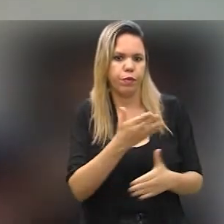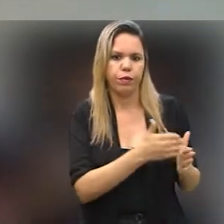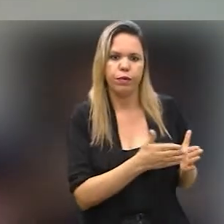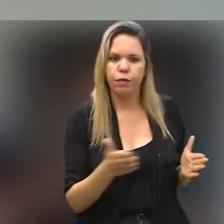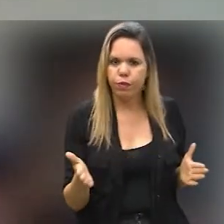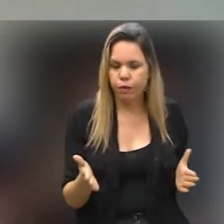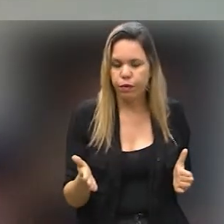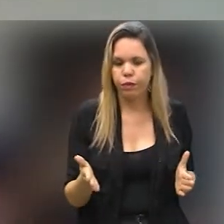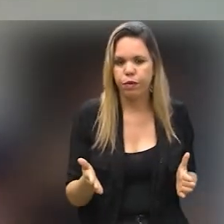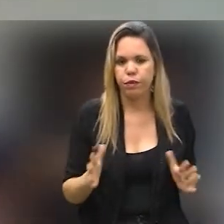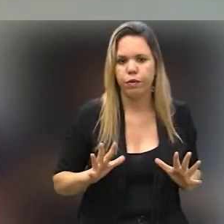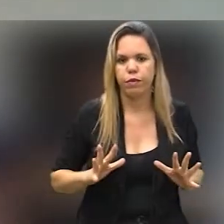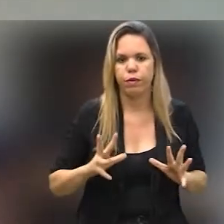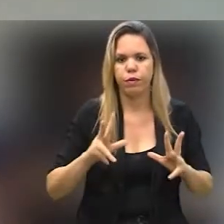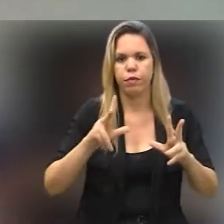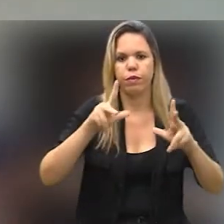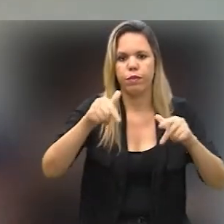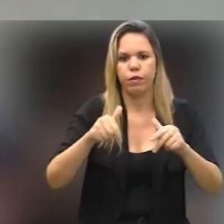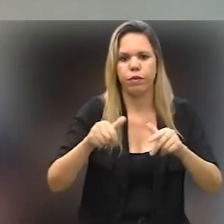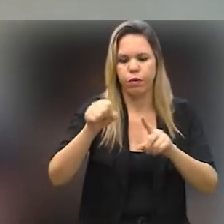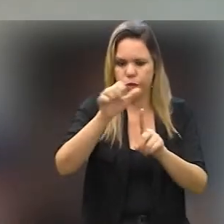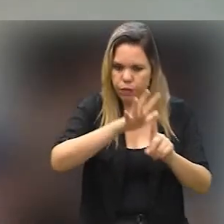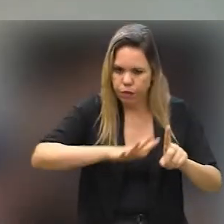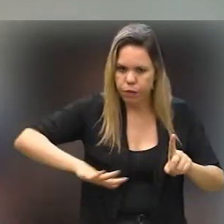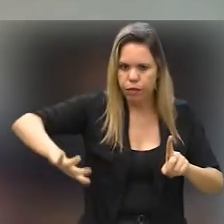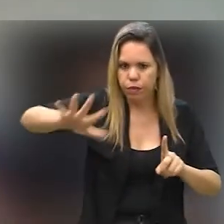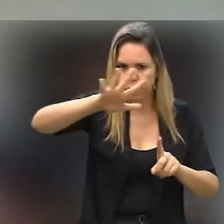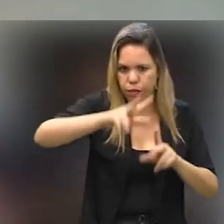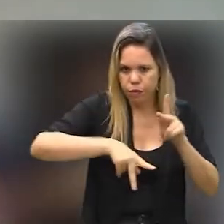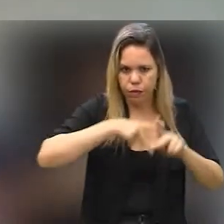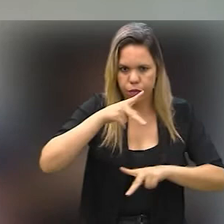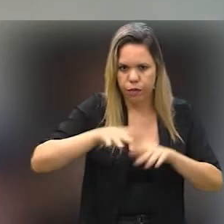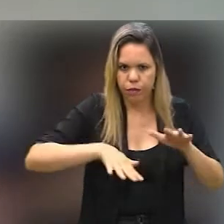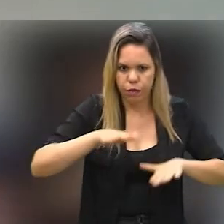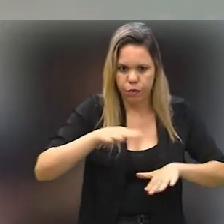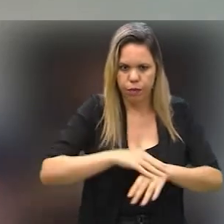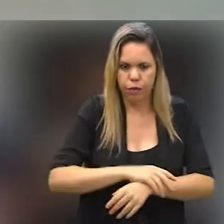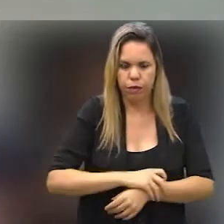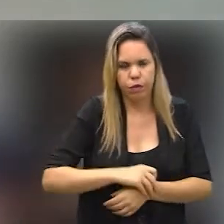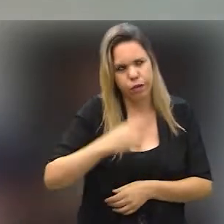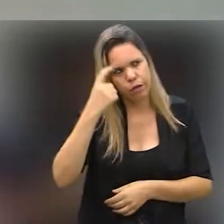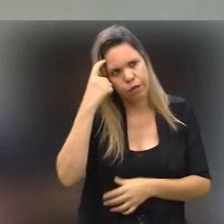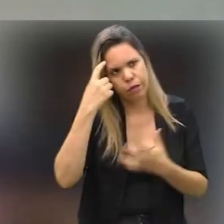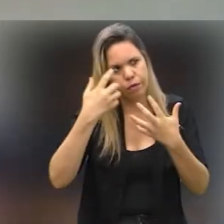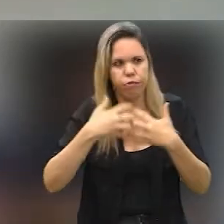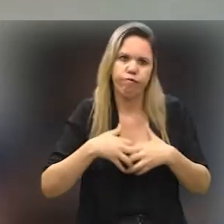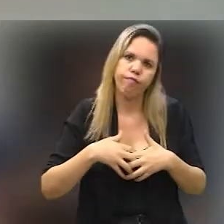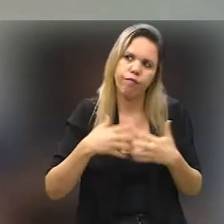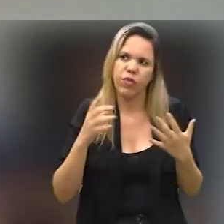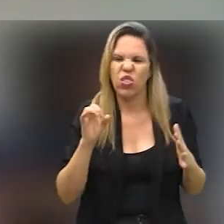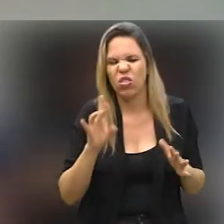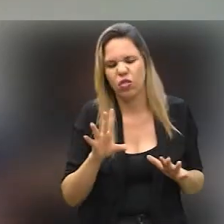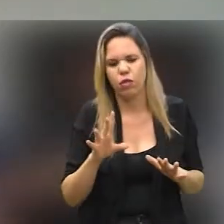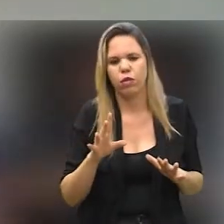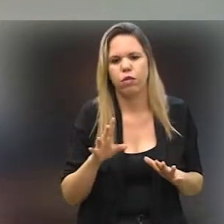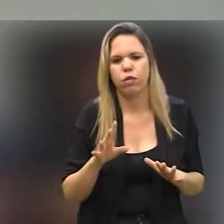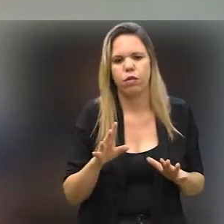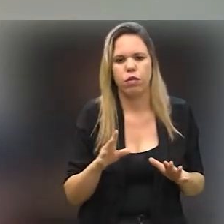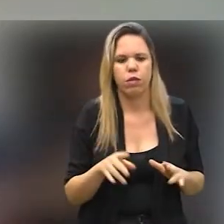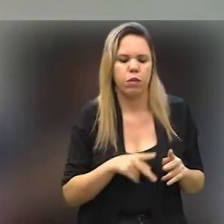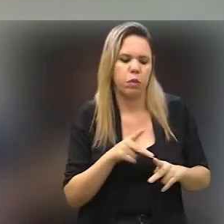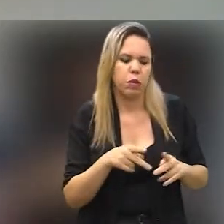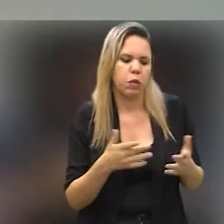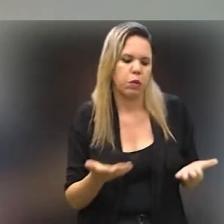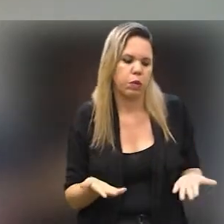ocorre em todas as camadas sociais. Às vezes a gente pensa que é só